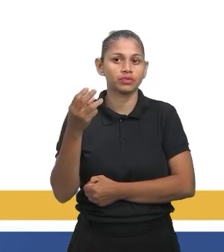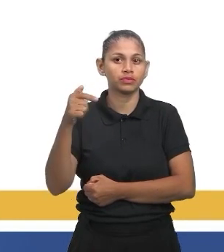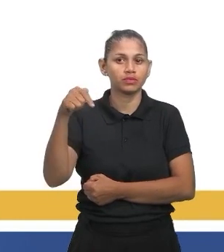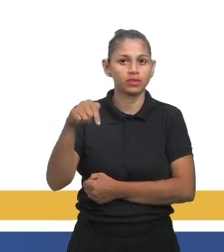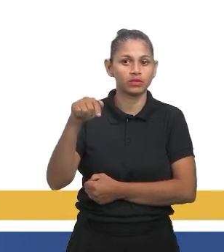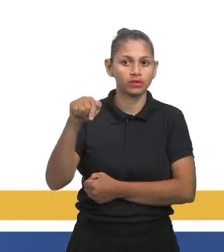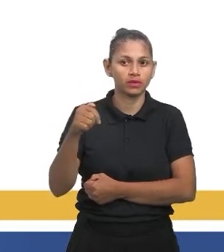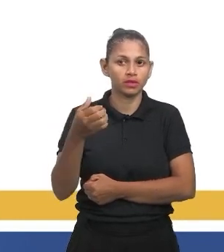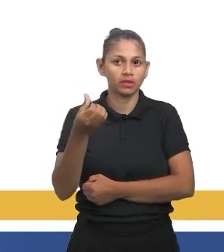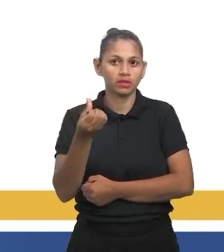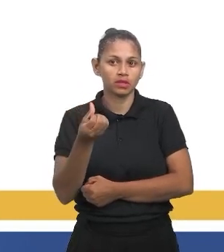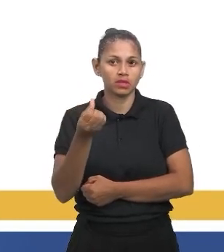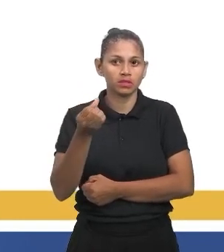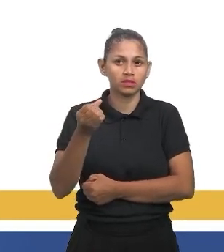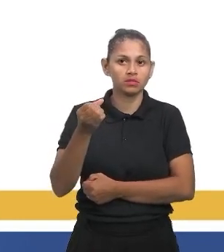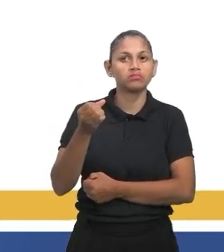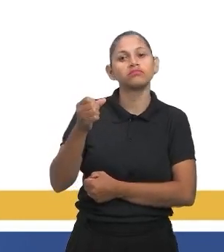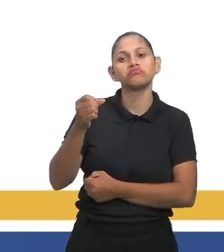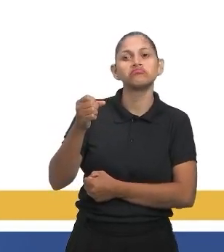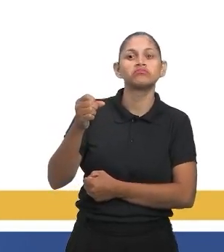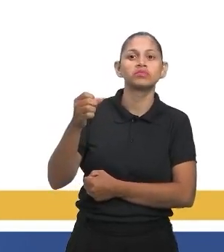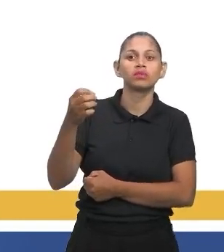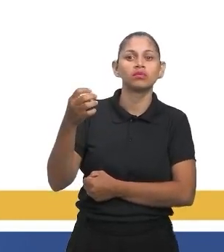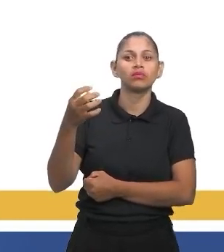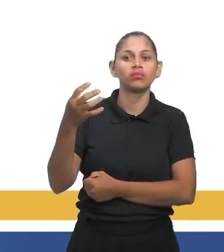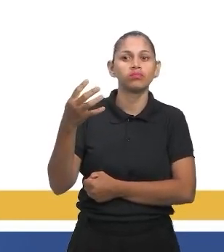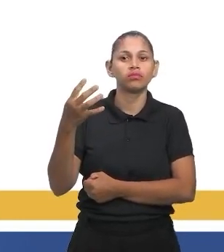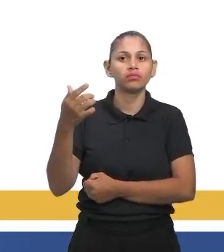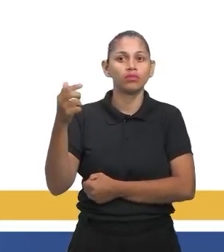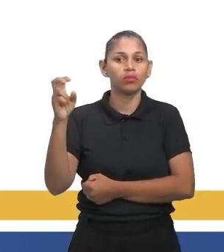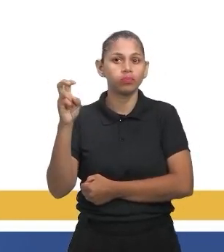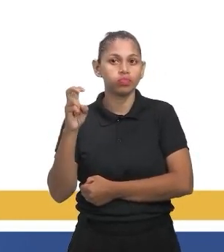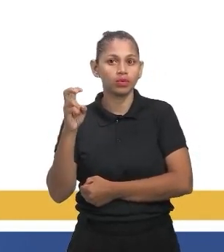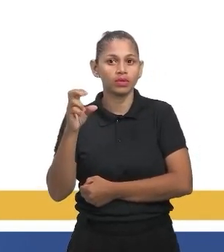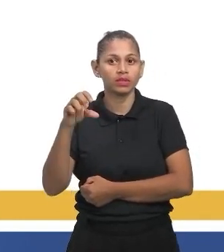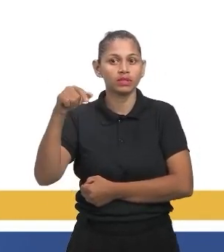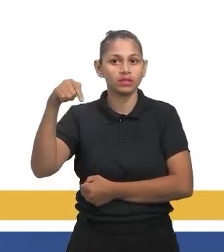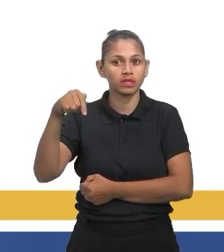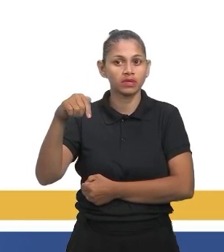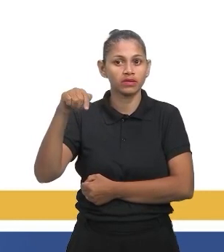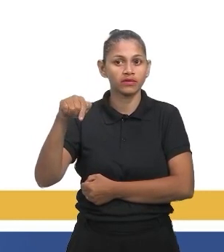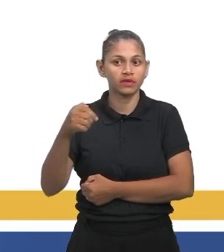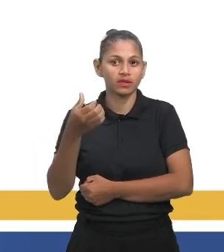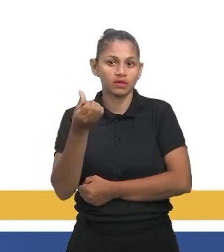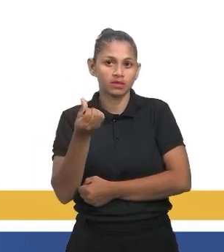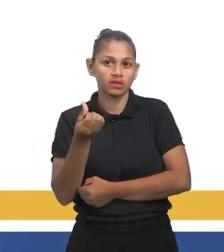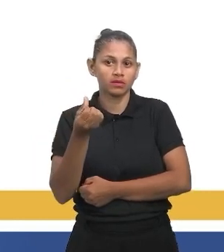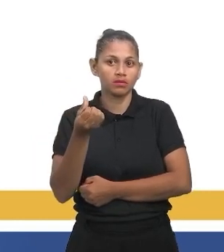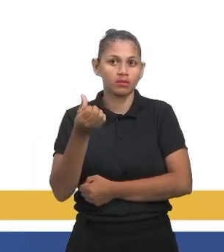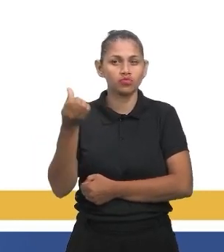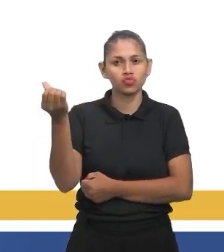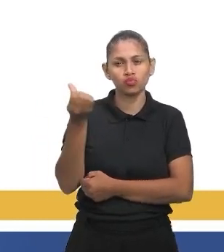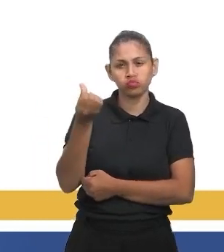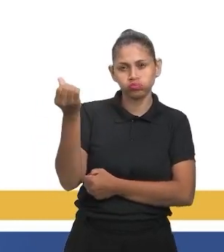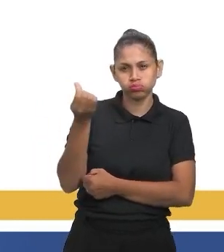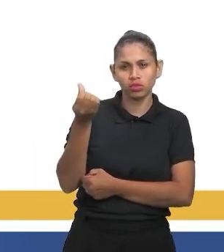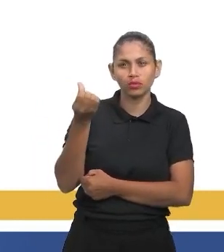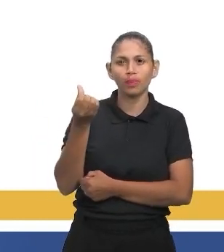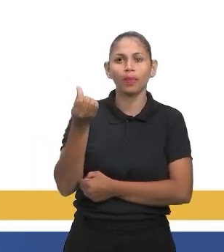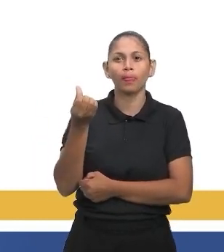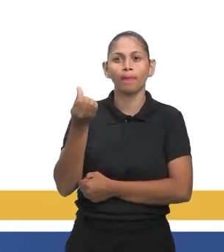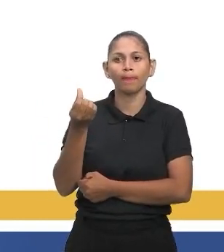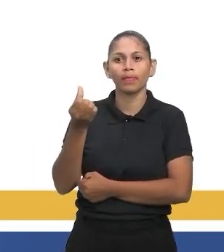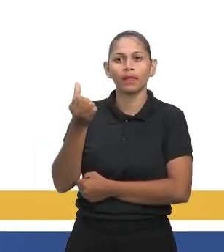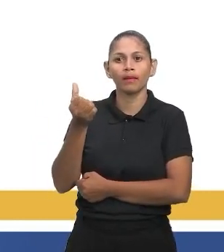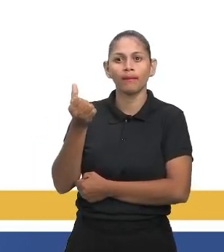,6. O quinto, 7,7. Eu quero o sétimo, né? O sexto, 7,9.